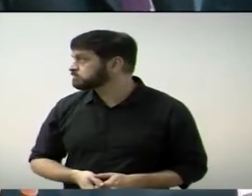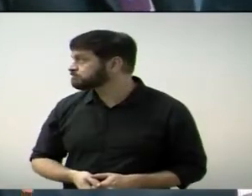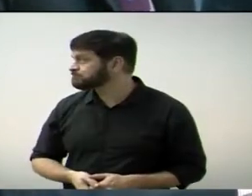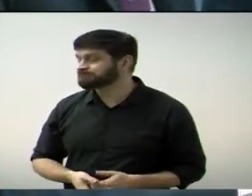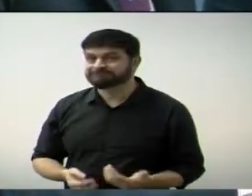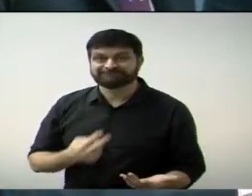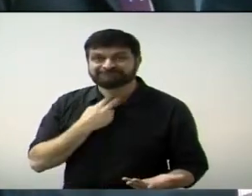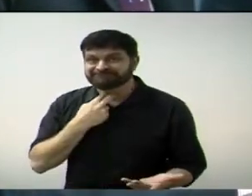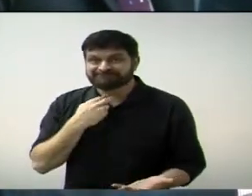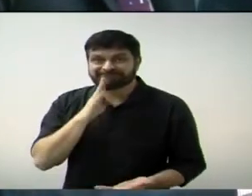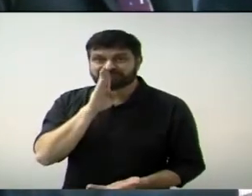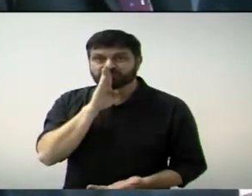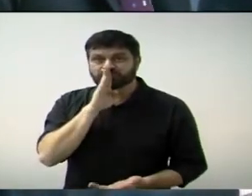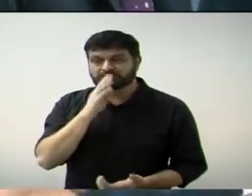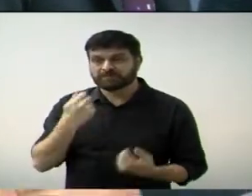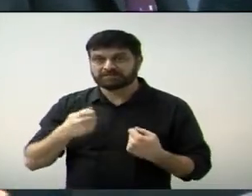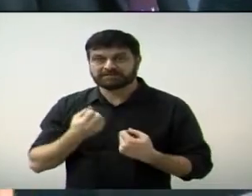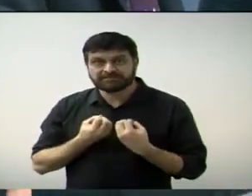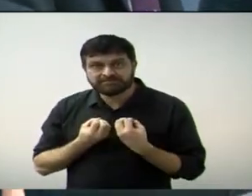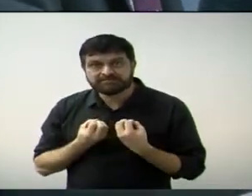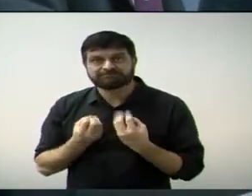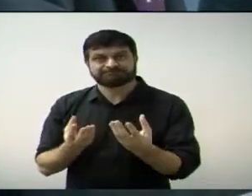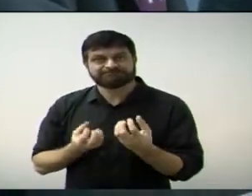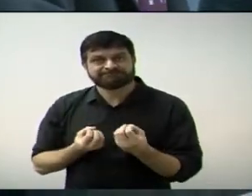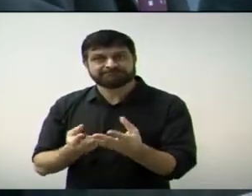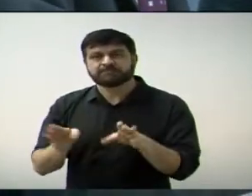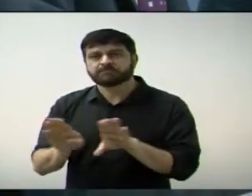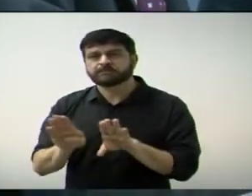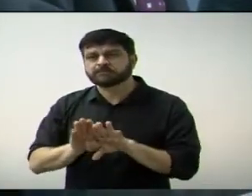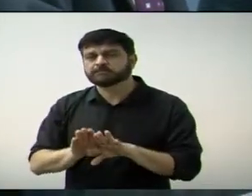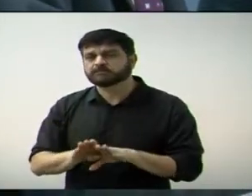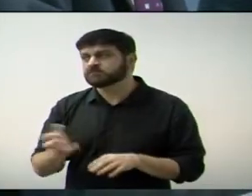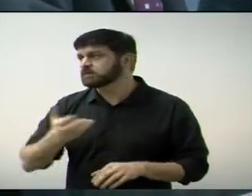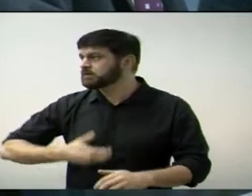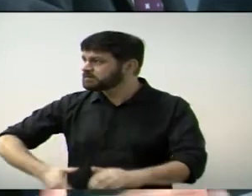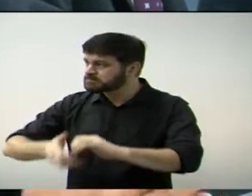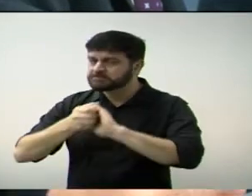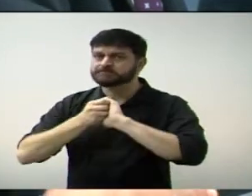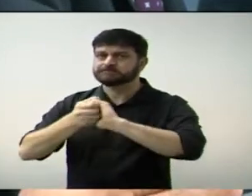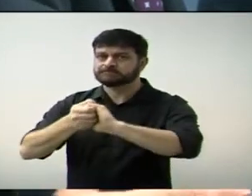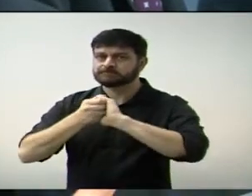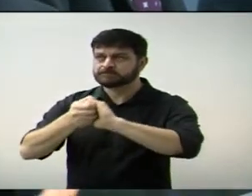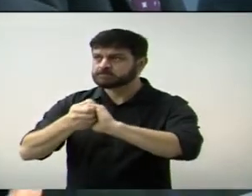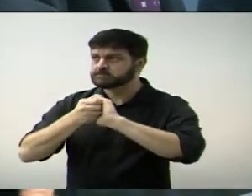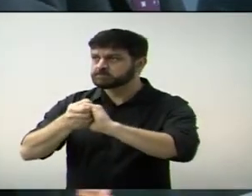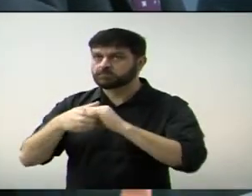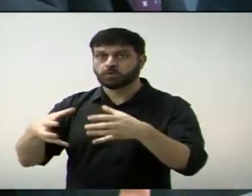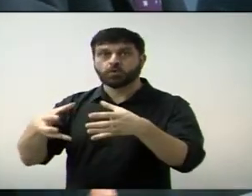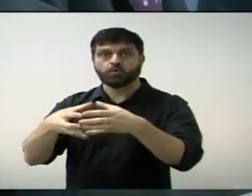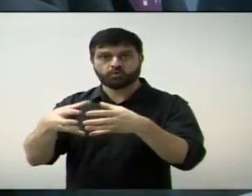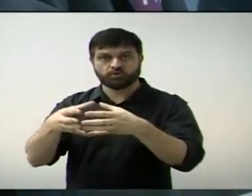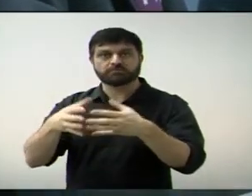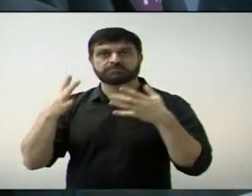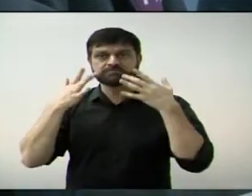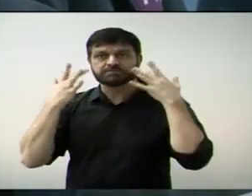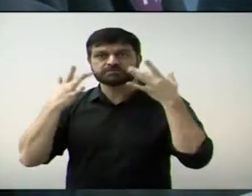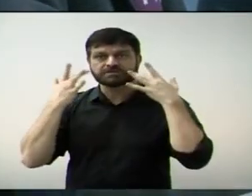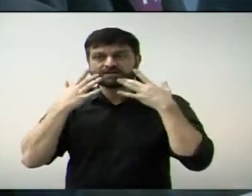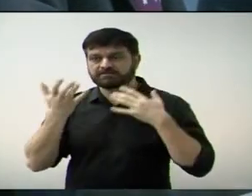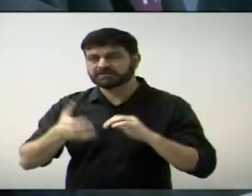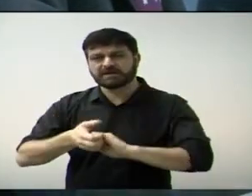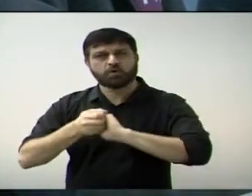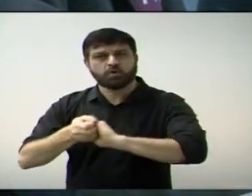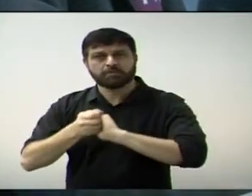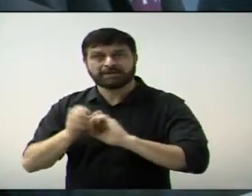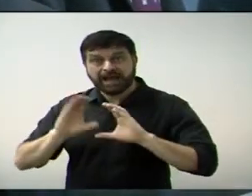como deixar de me manifestar aqui, apenas e tão somente para parabenizar em nome do Douglas e da Zilda, toda a comunidade católica.